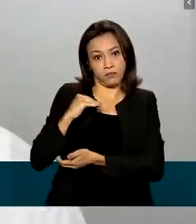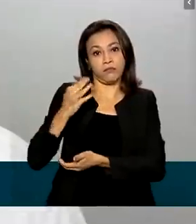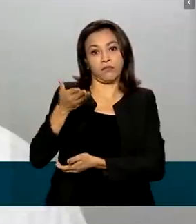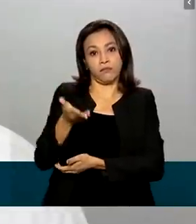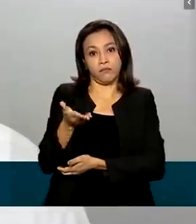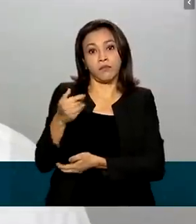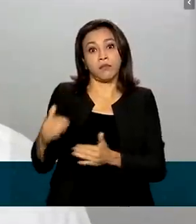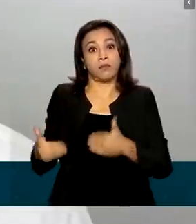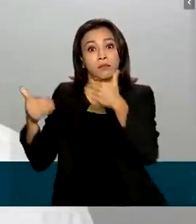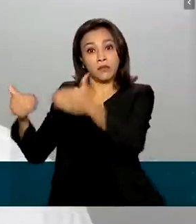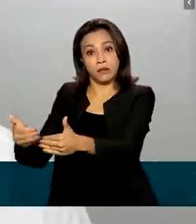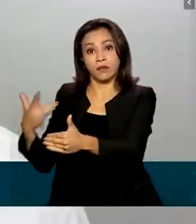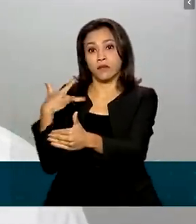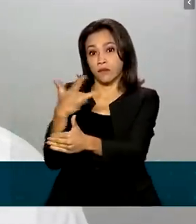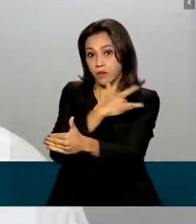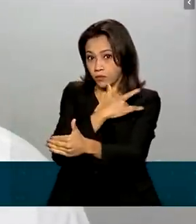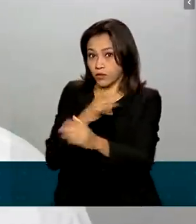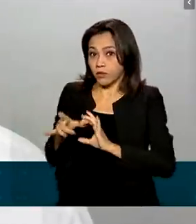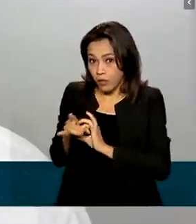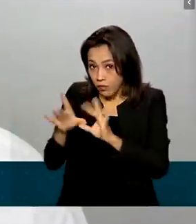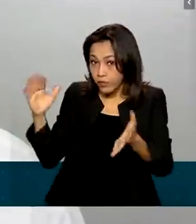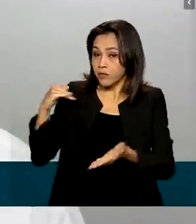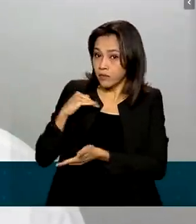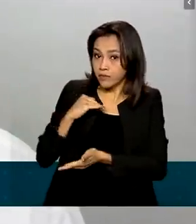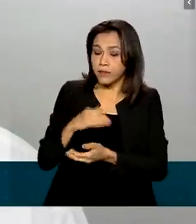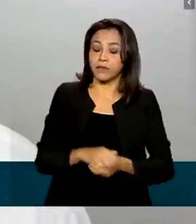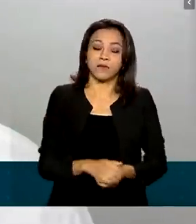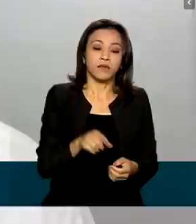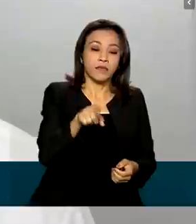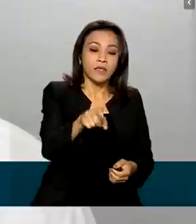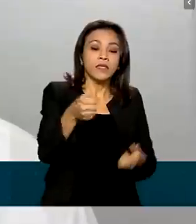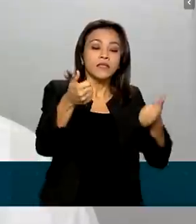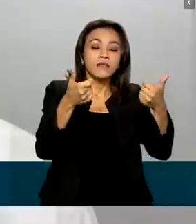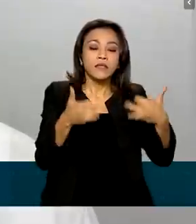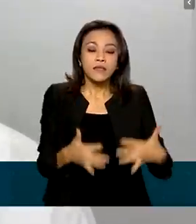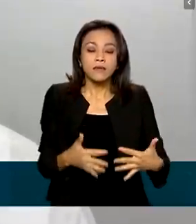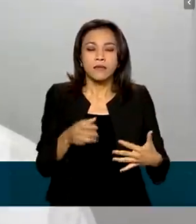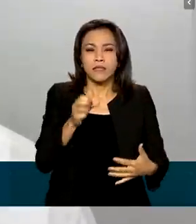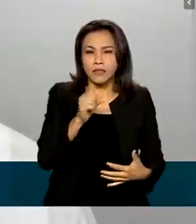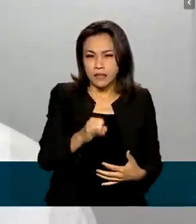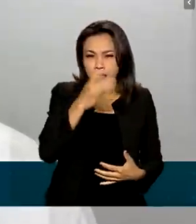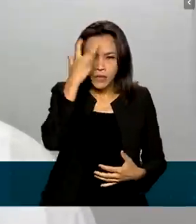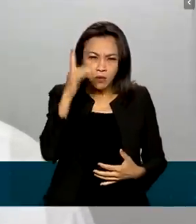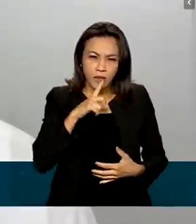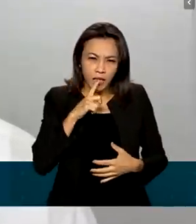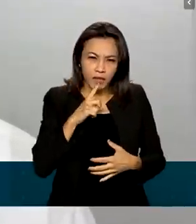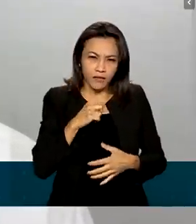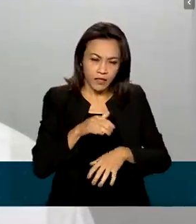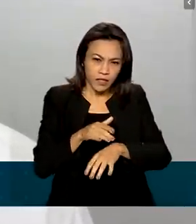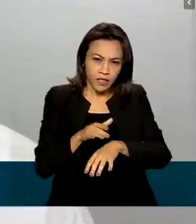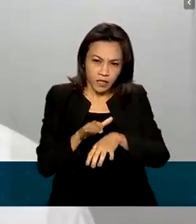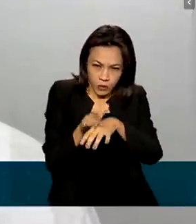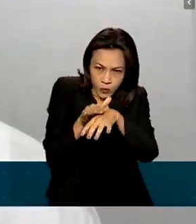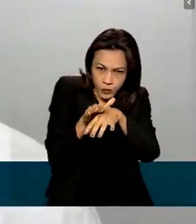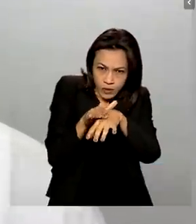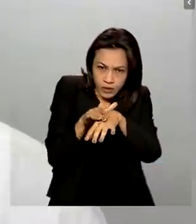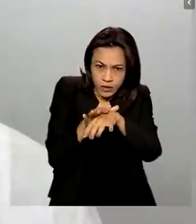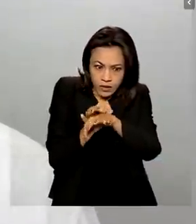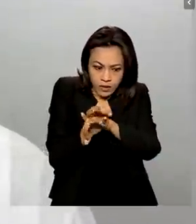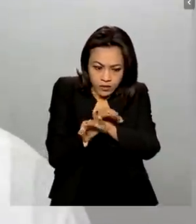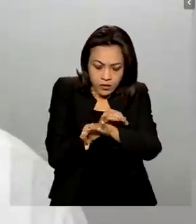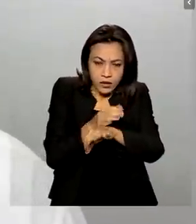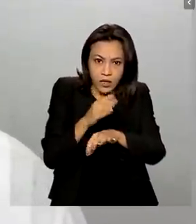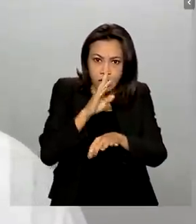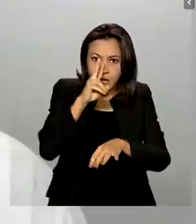medicamento, ele é usado só pra quem desenvolve a forma grave. Então, se a pessoa teve a infecção e ela começou a desenvolver um quadro grave, essa